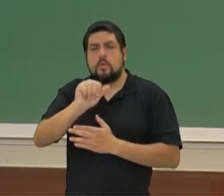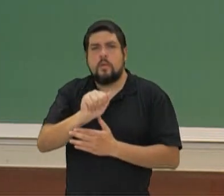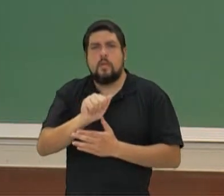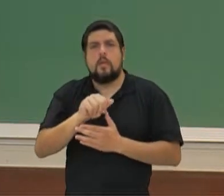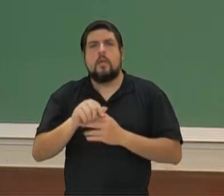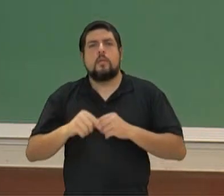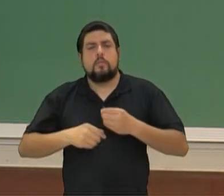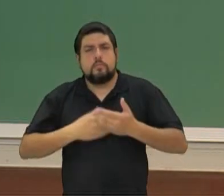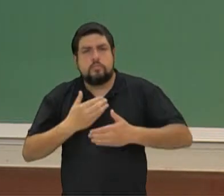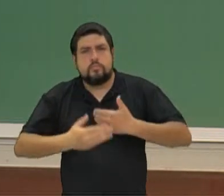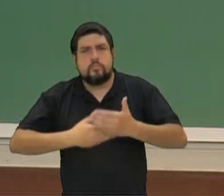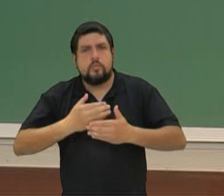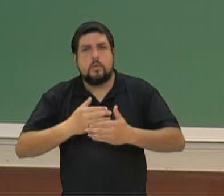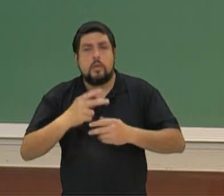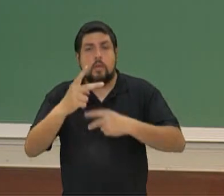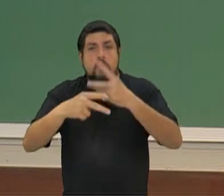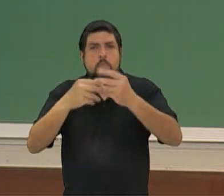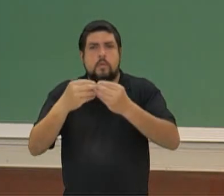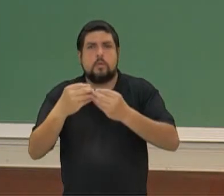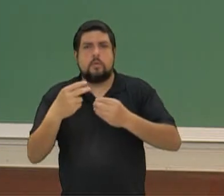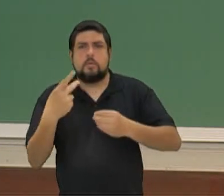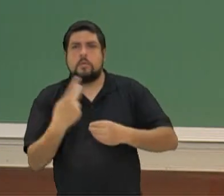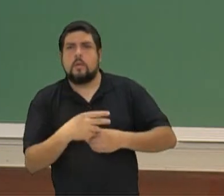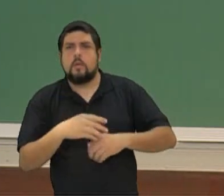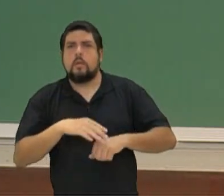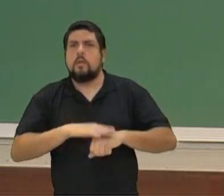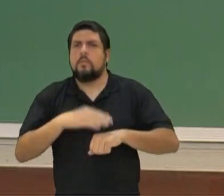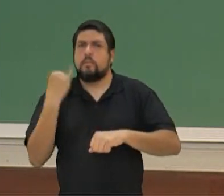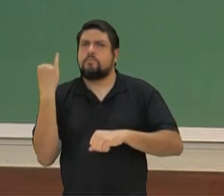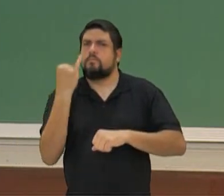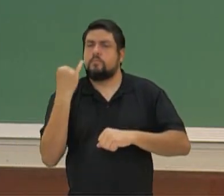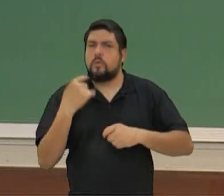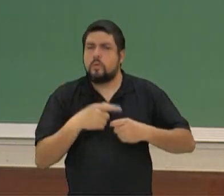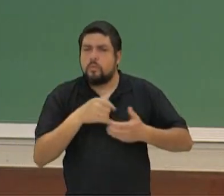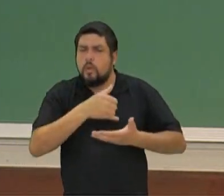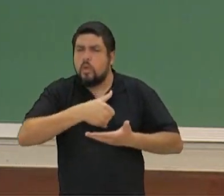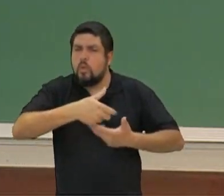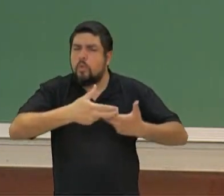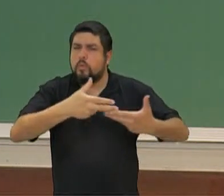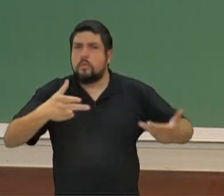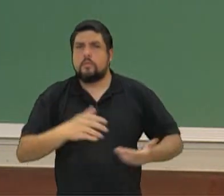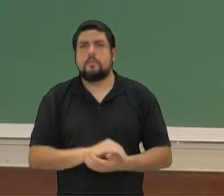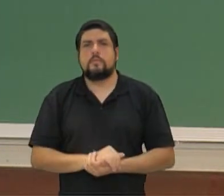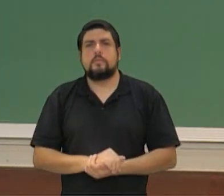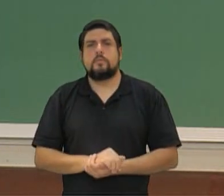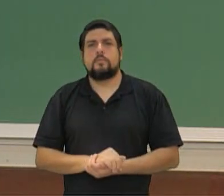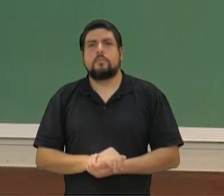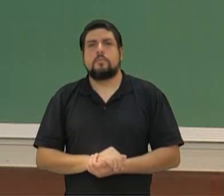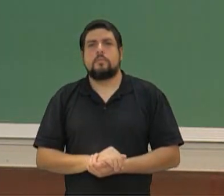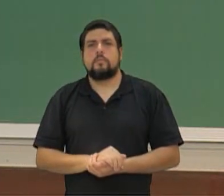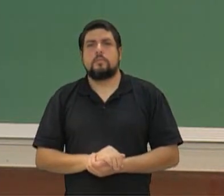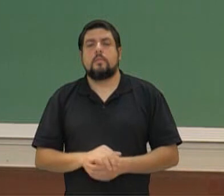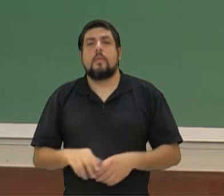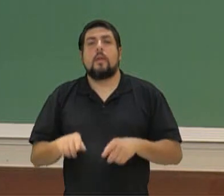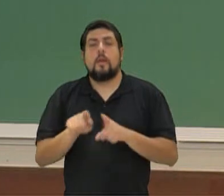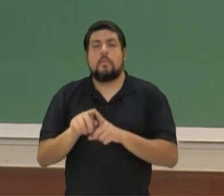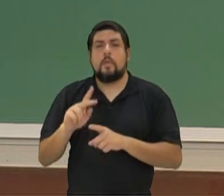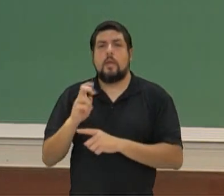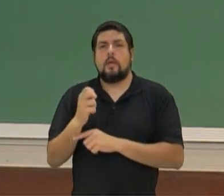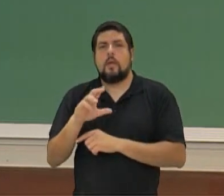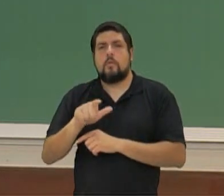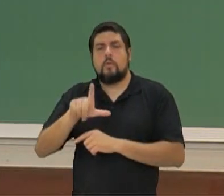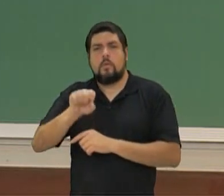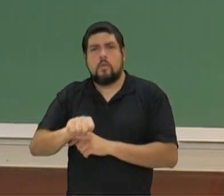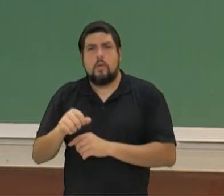gregos e viram que o presente de Atenas era muito mais importante. Olha que interessante, você lembra? Aqui está, inclusive, Atena e o semideus Hércules atrás de uma